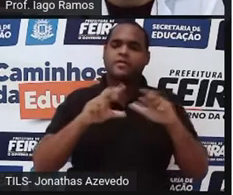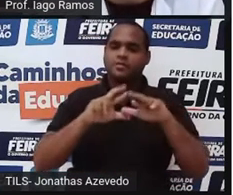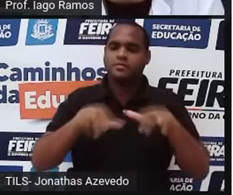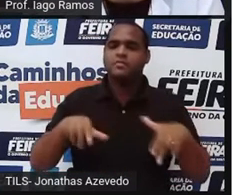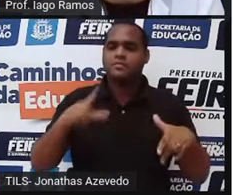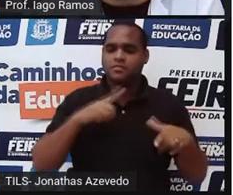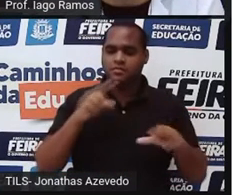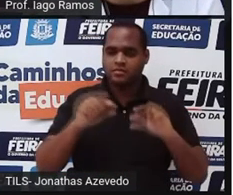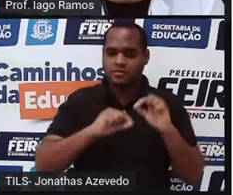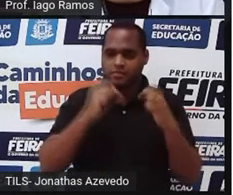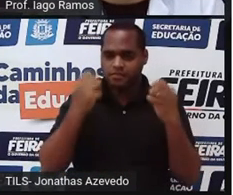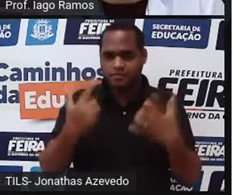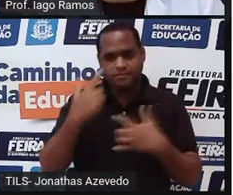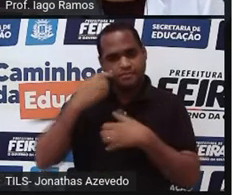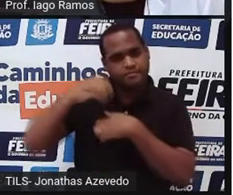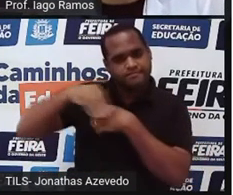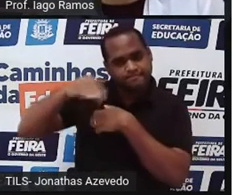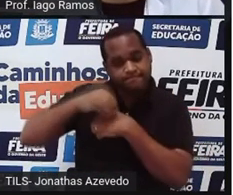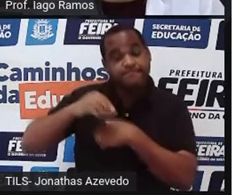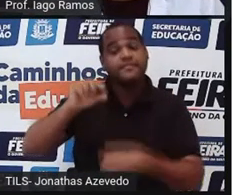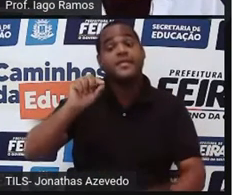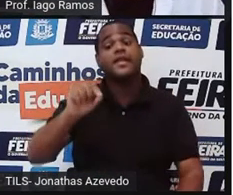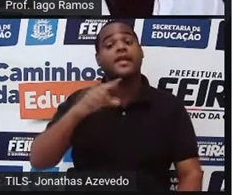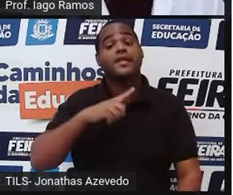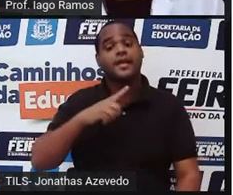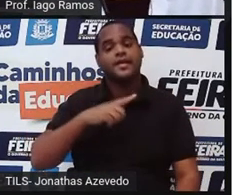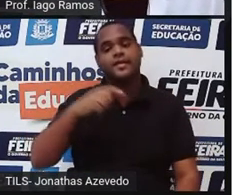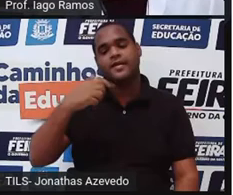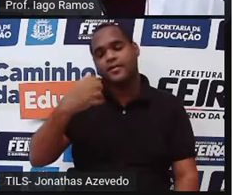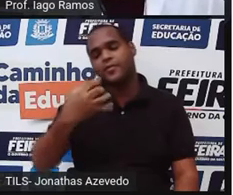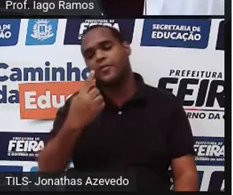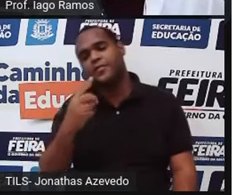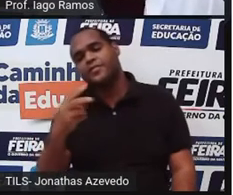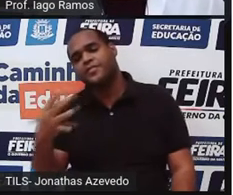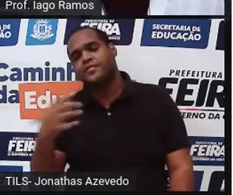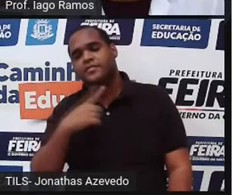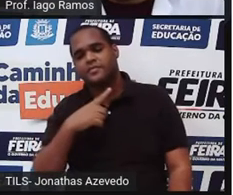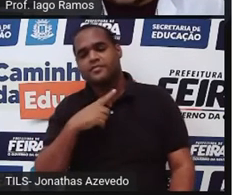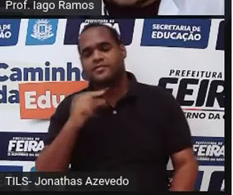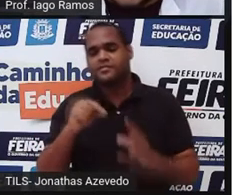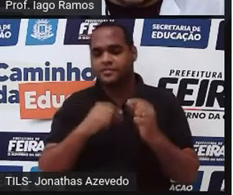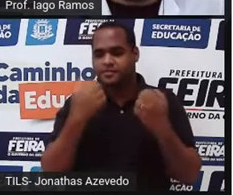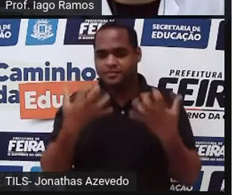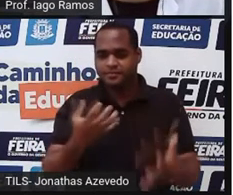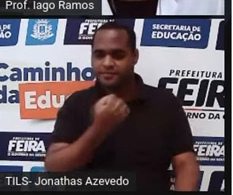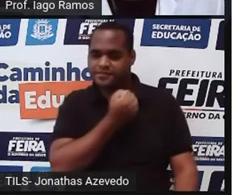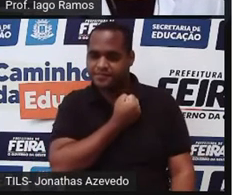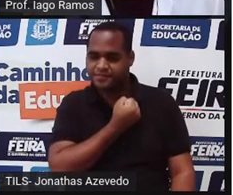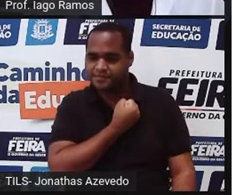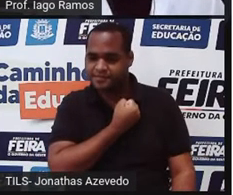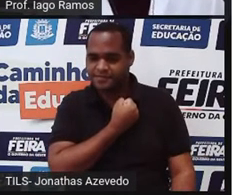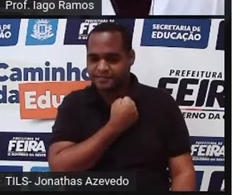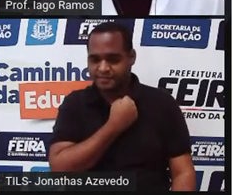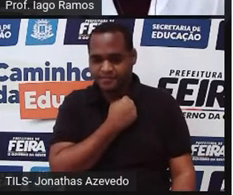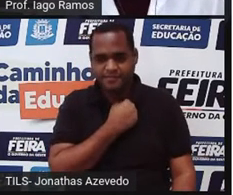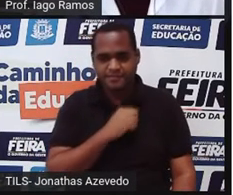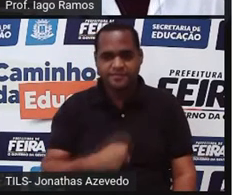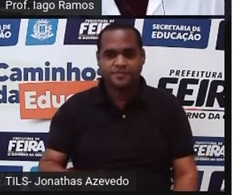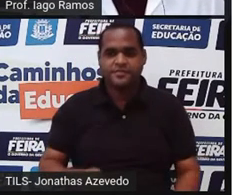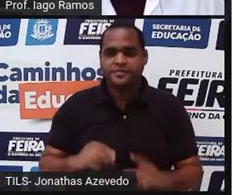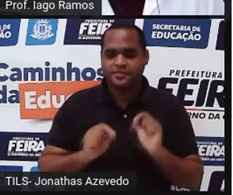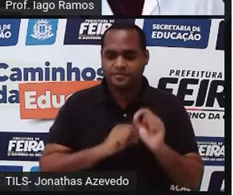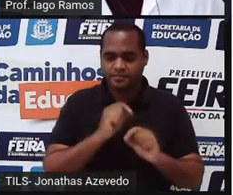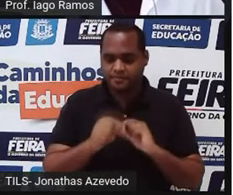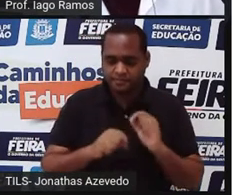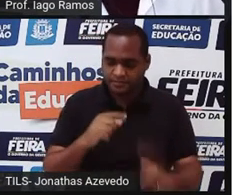essas, vão precisar dos números racionais, né? E número racional é o quê, professor? Número racional?